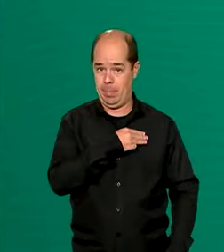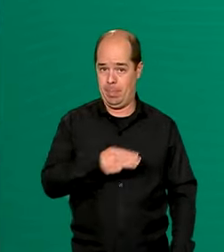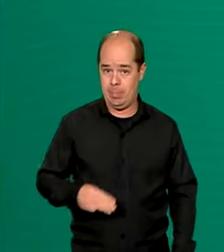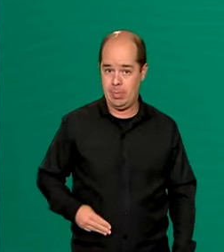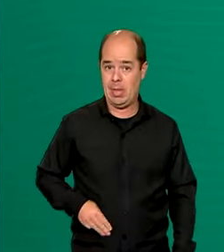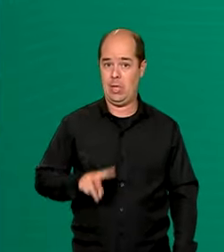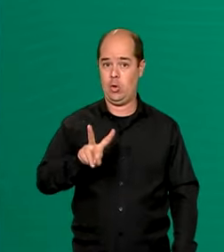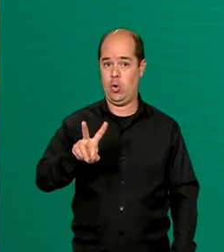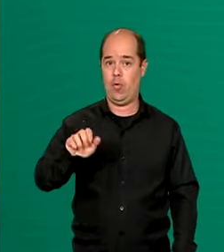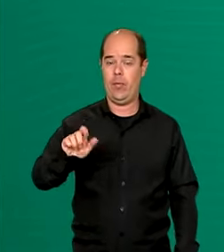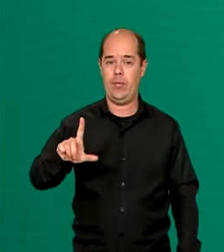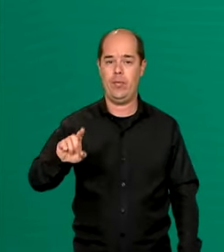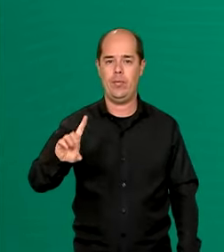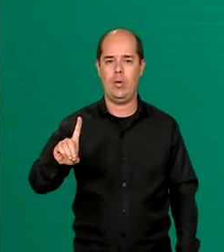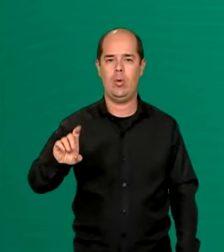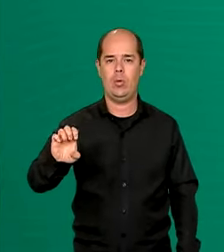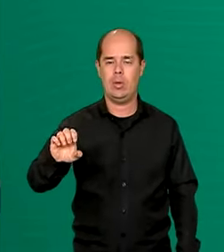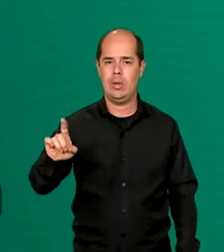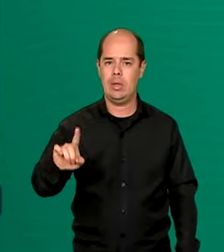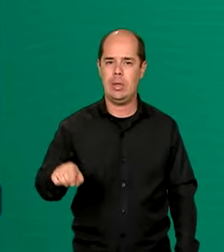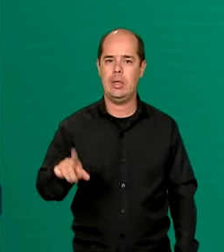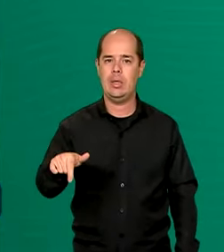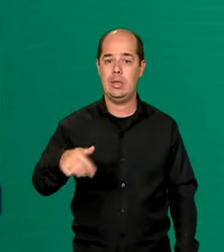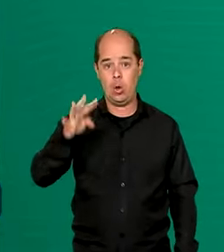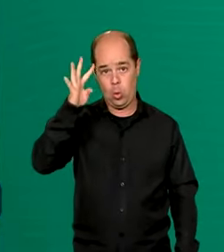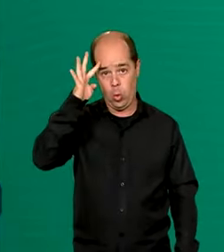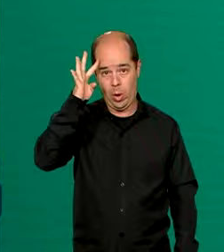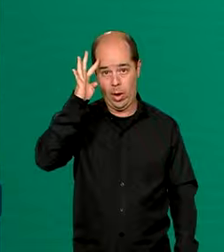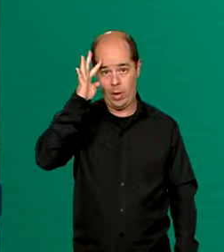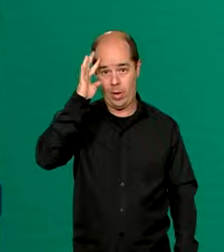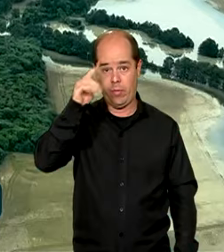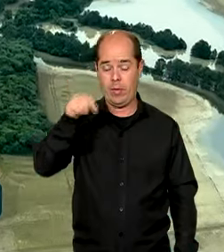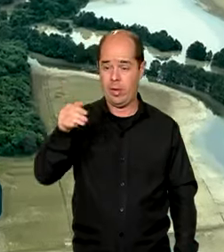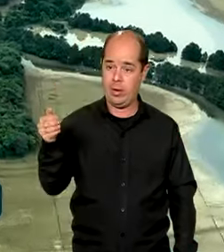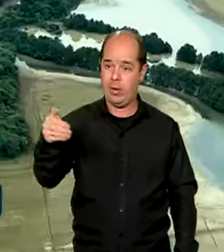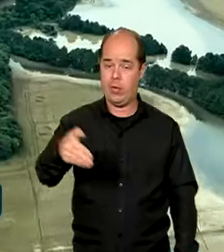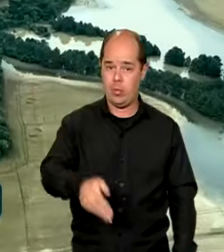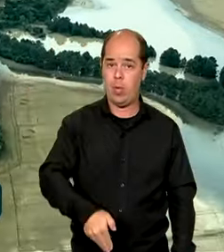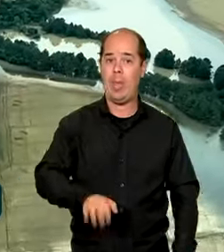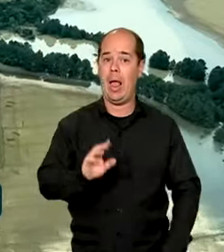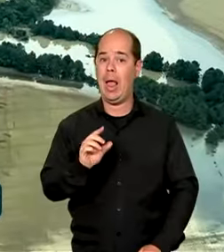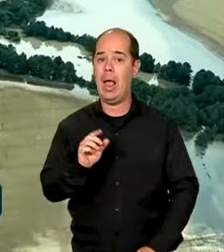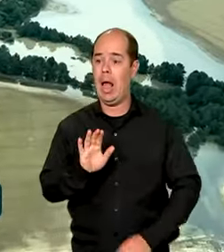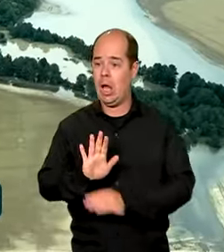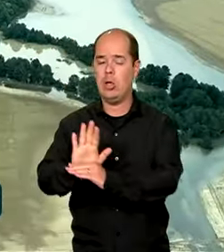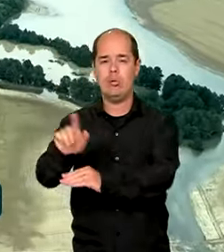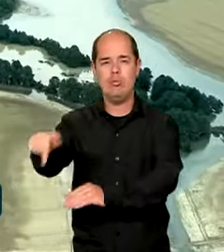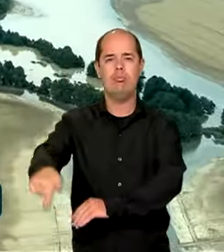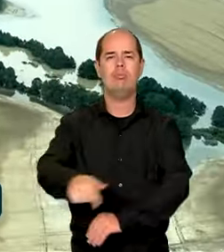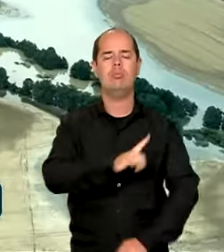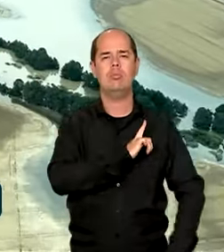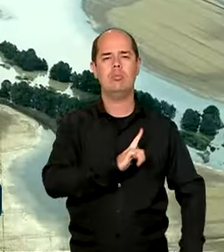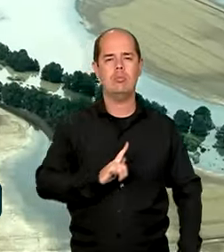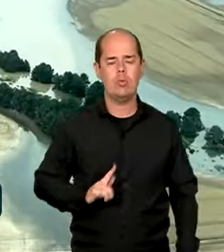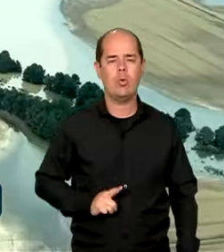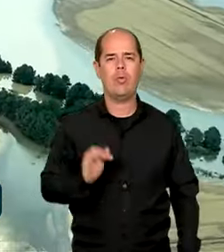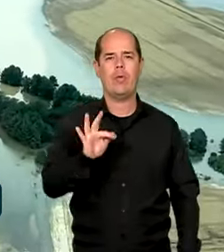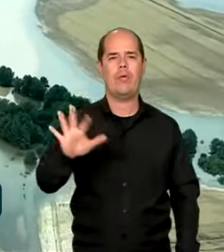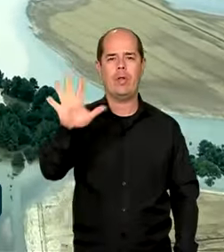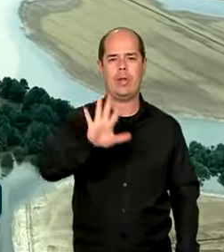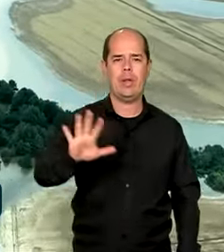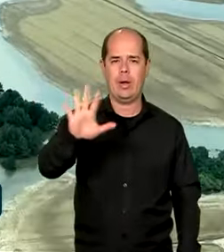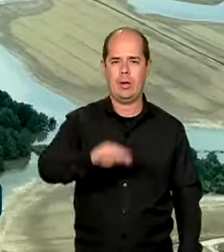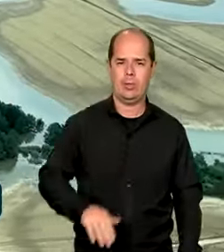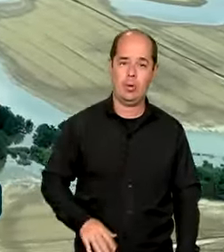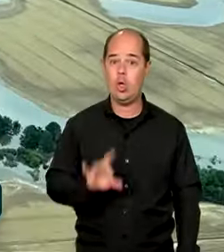nesta quarta para levar ajuda do governo federal. Segundo Góes, apenas 3 dos 34 municípios que